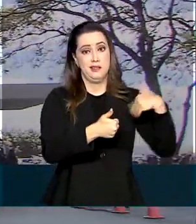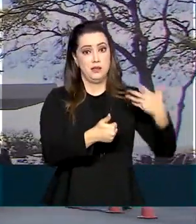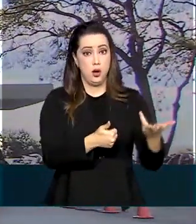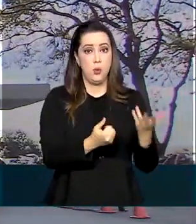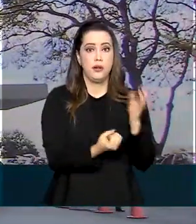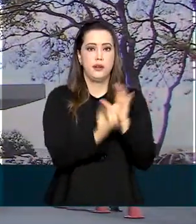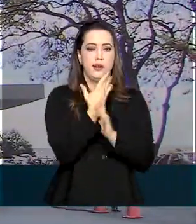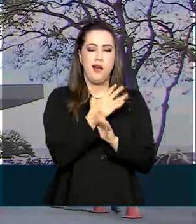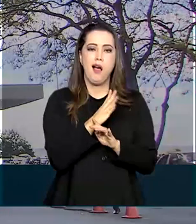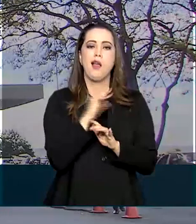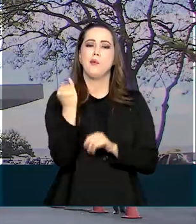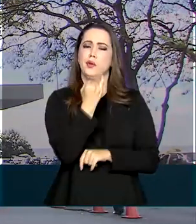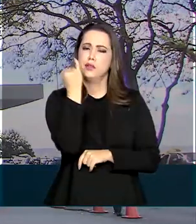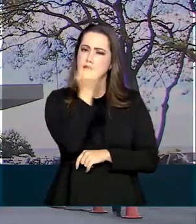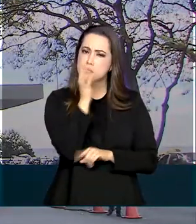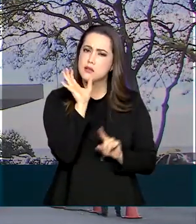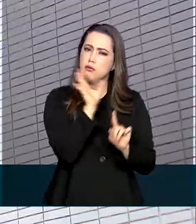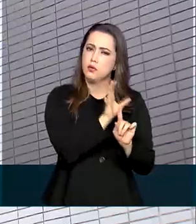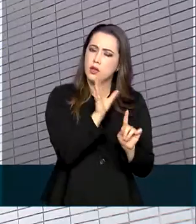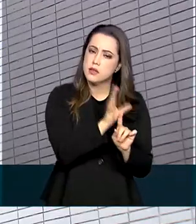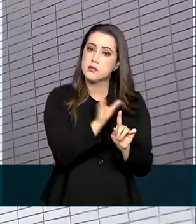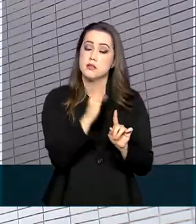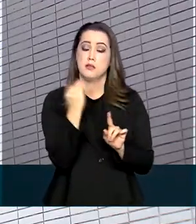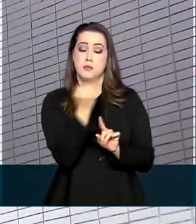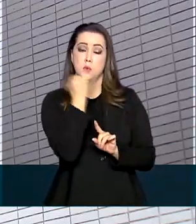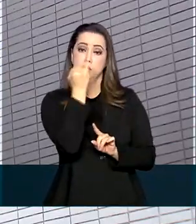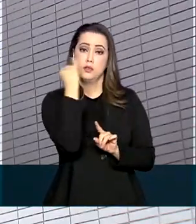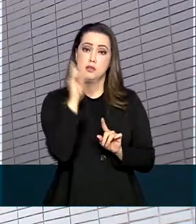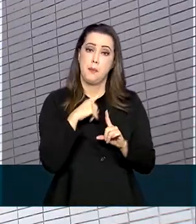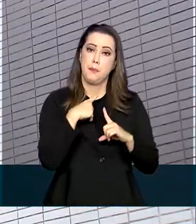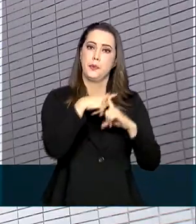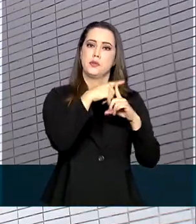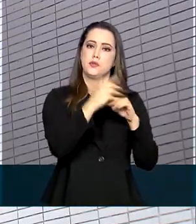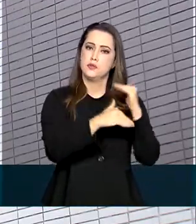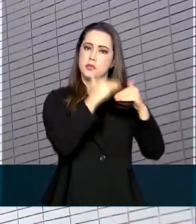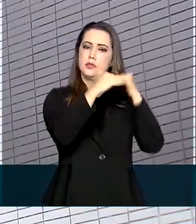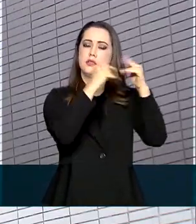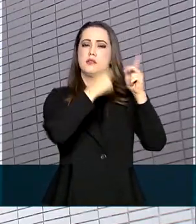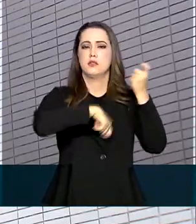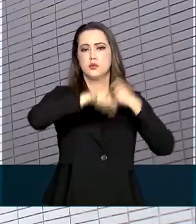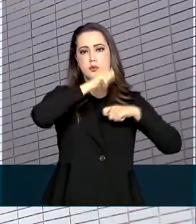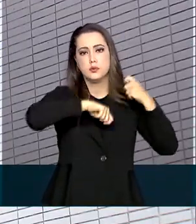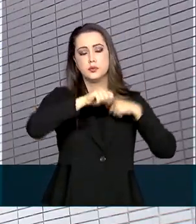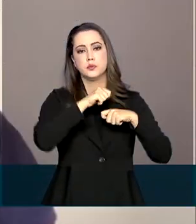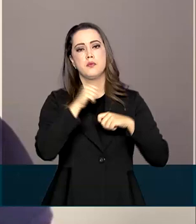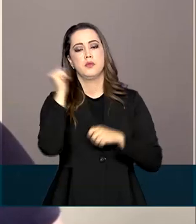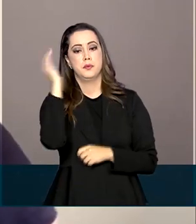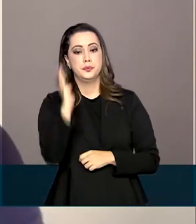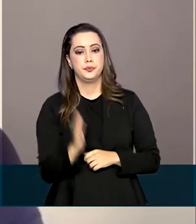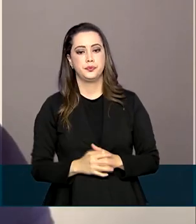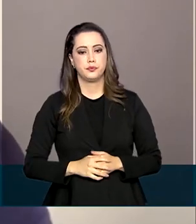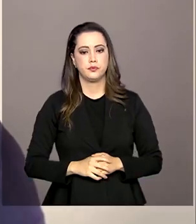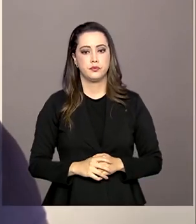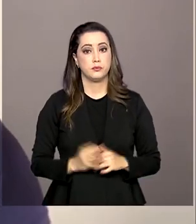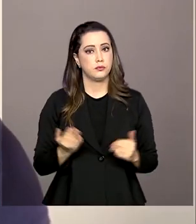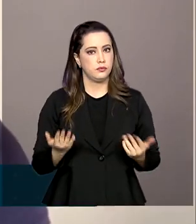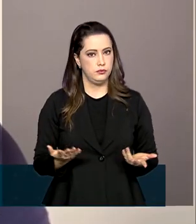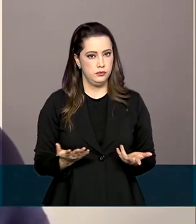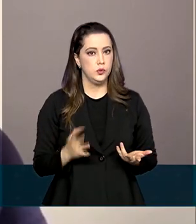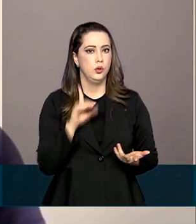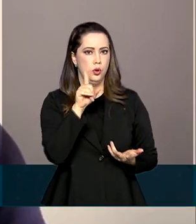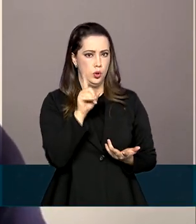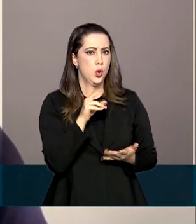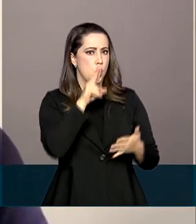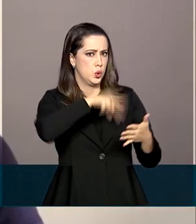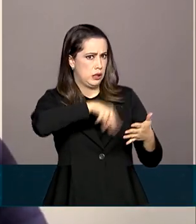gerar impactos positivos na produtividade e no crescimento econômico do país. A primeira parte do